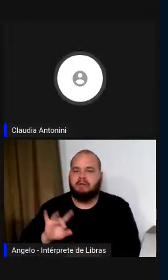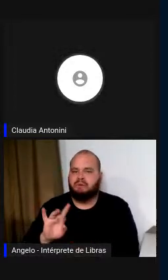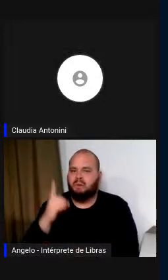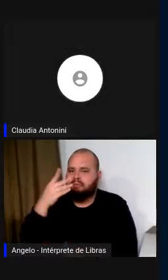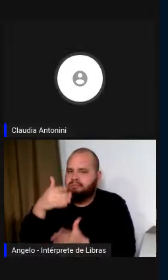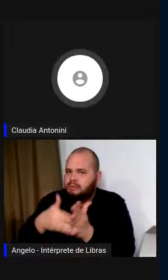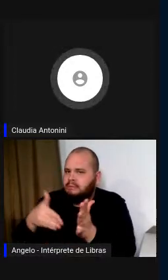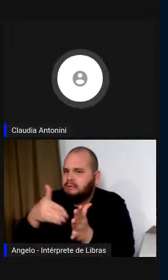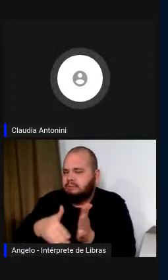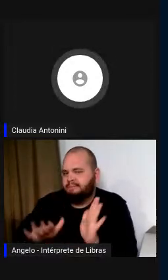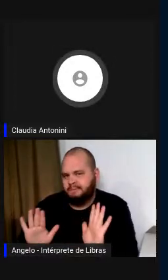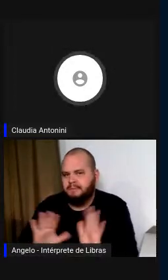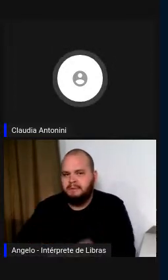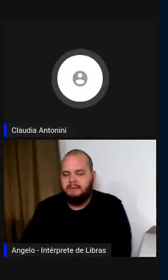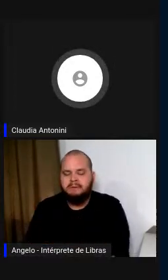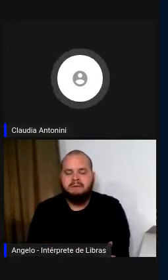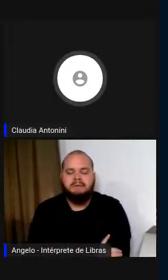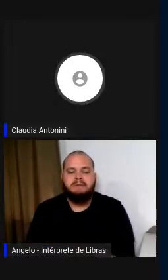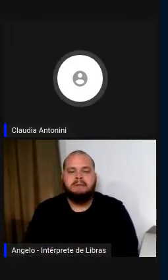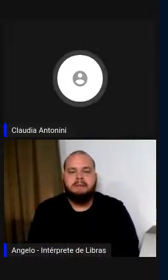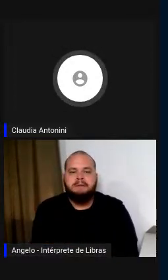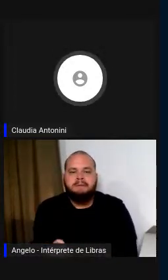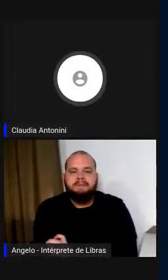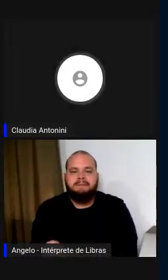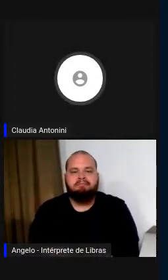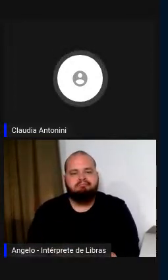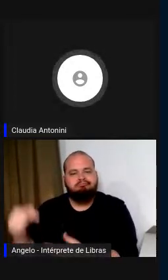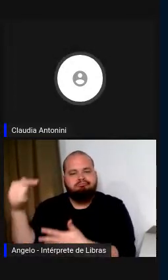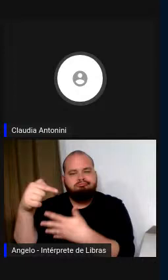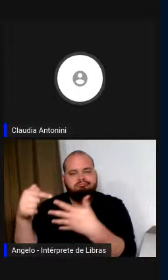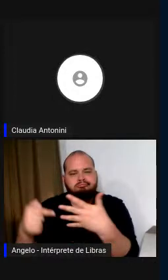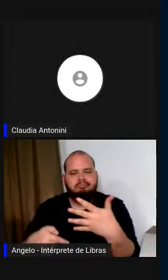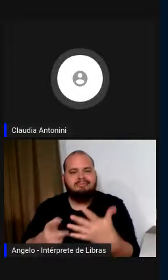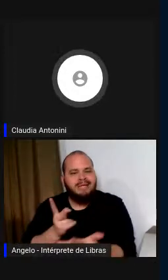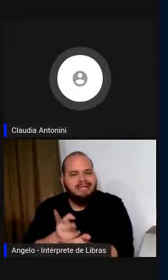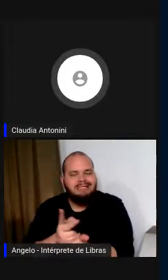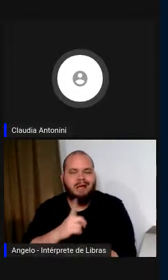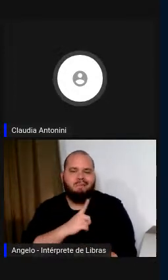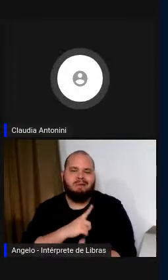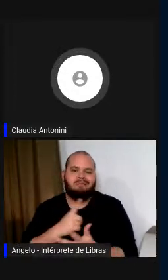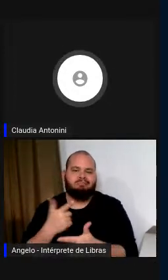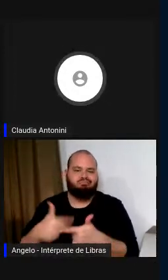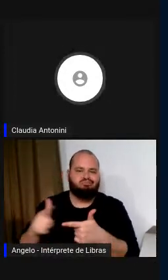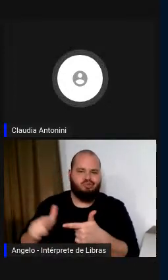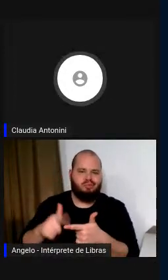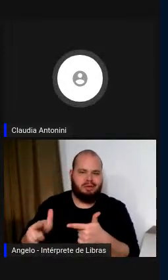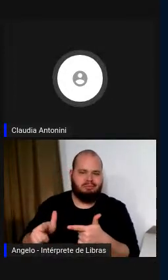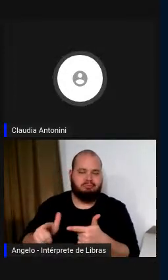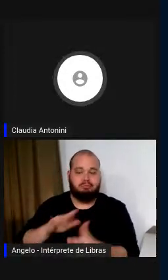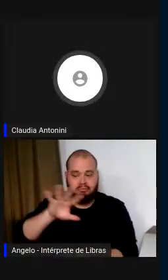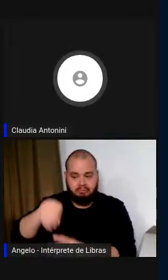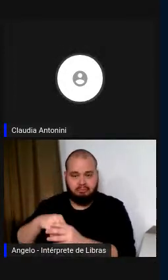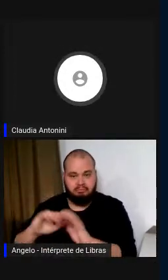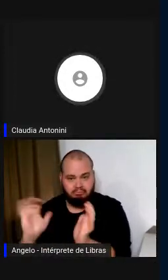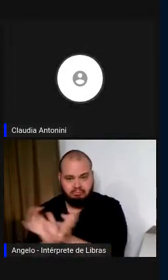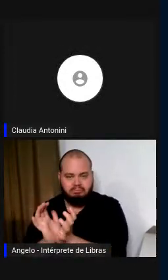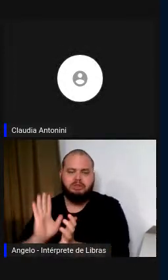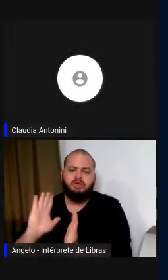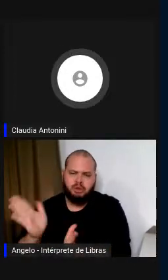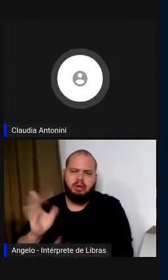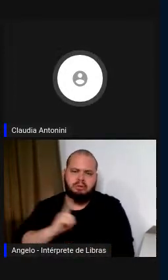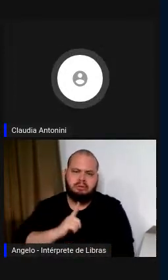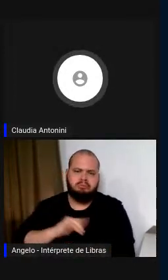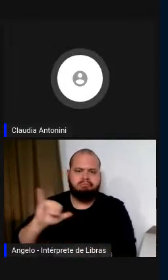grau. Esses elementos, nós sabemos, que criam sempre problemas. Neste âmbito, existem já instrumentos